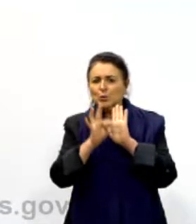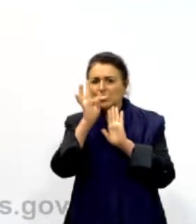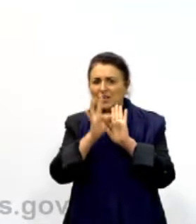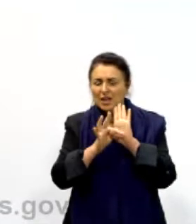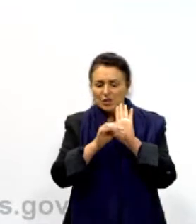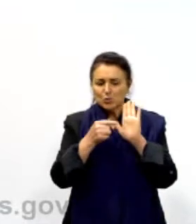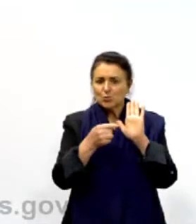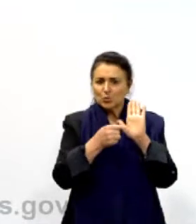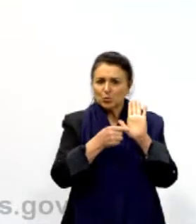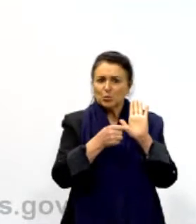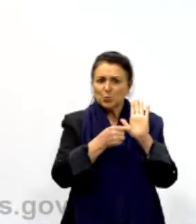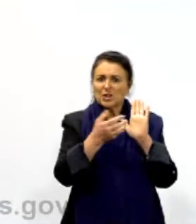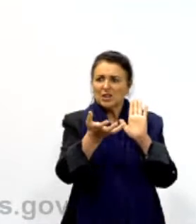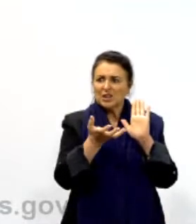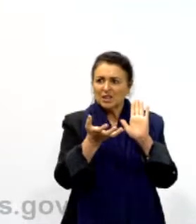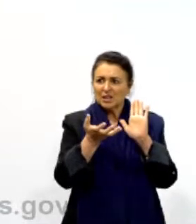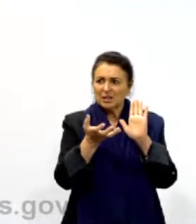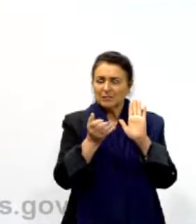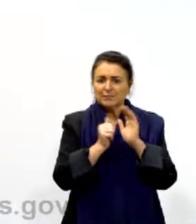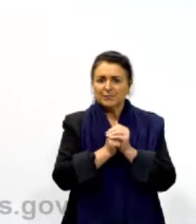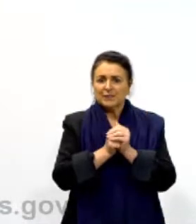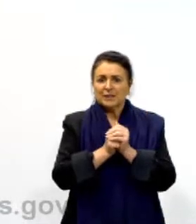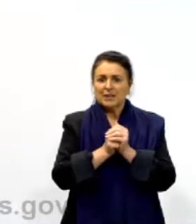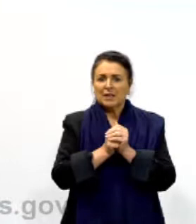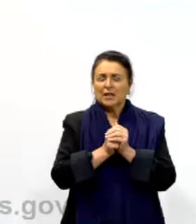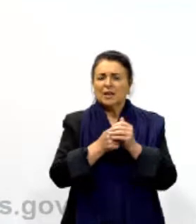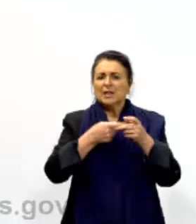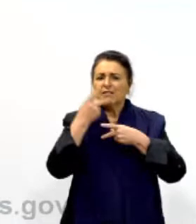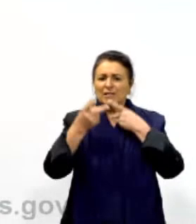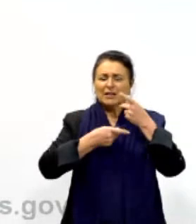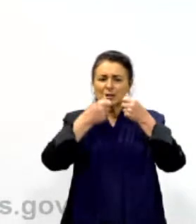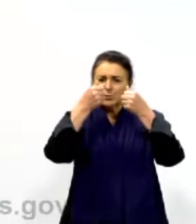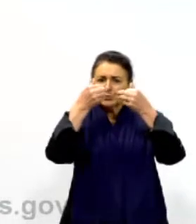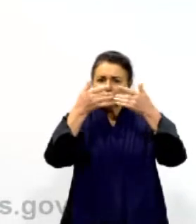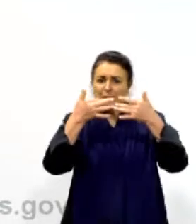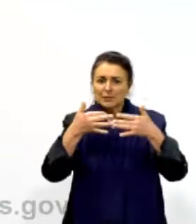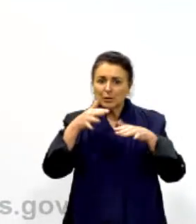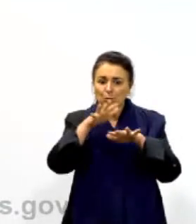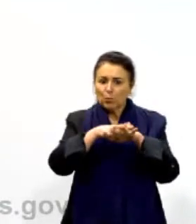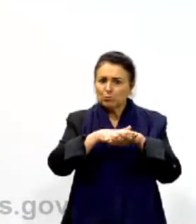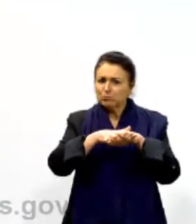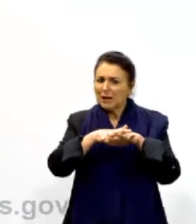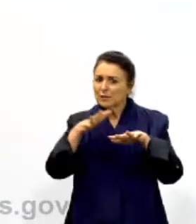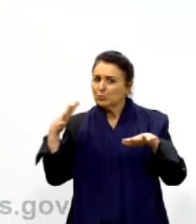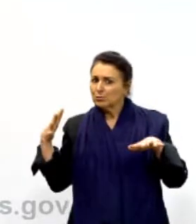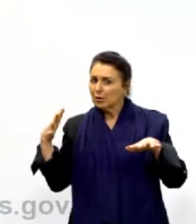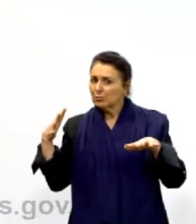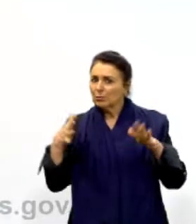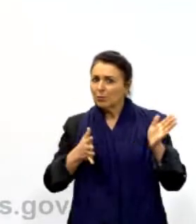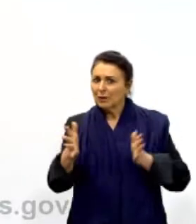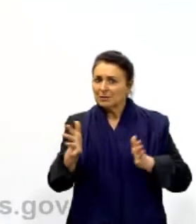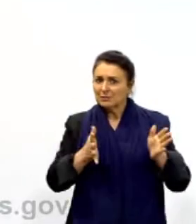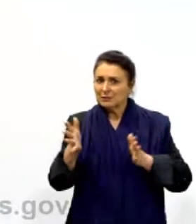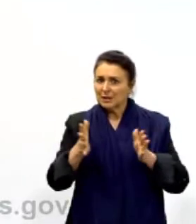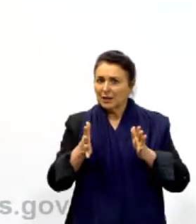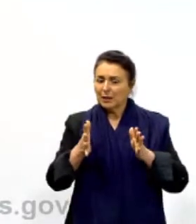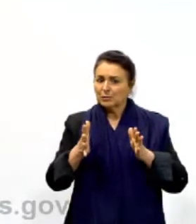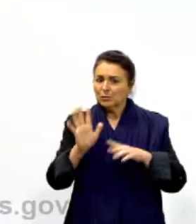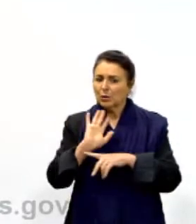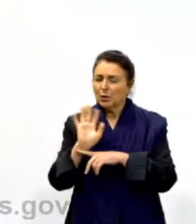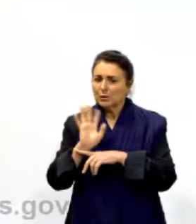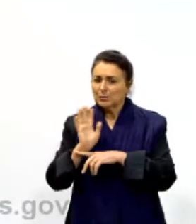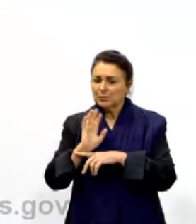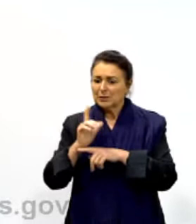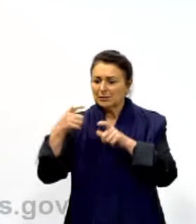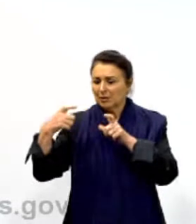dizendo? Ou seja, ele está falando sobre a exclusão do acesso ao cinema. É ou não é? Isso que a gente acabou